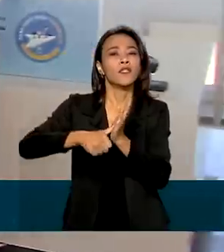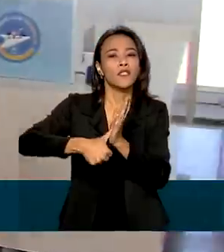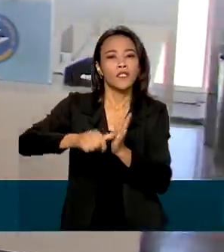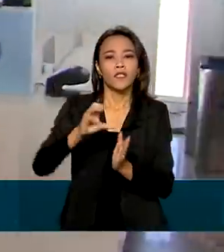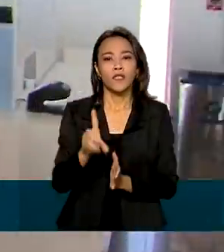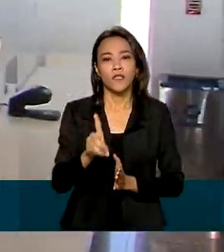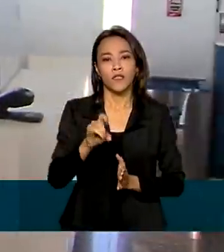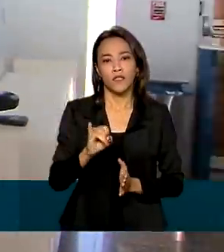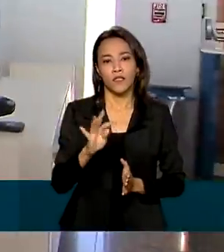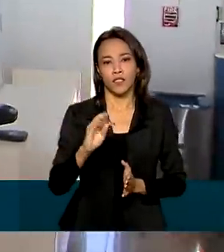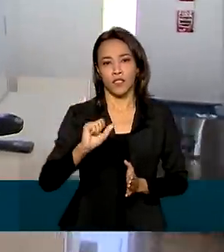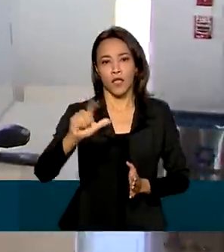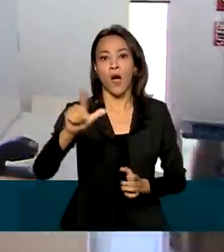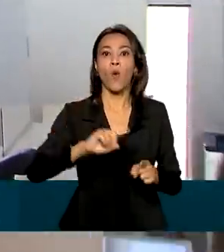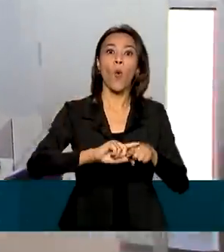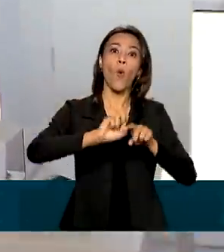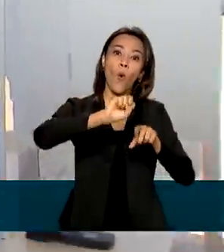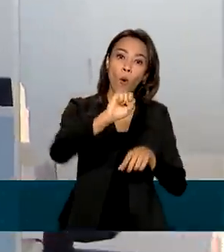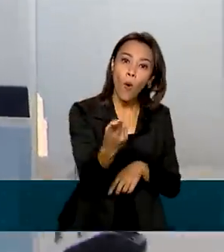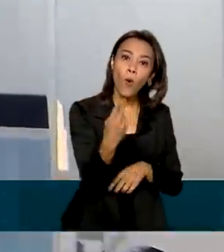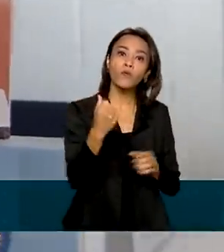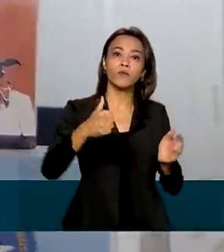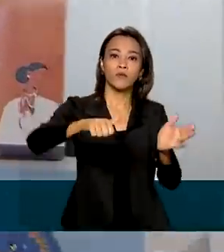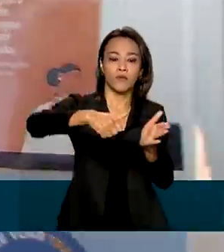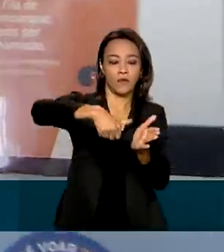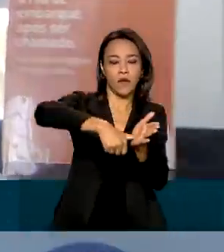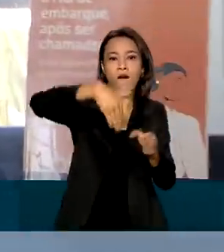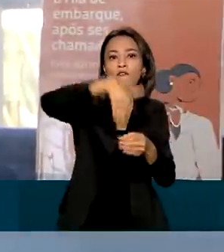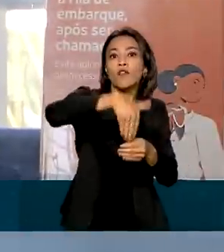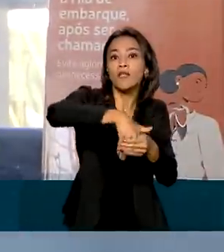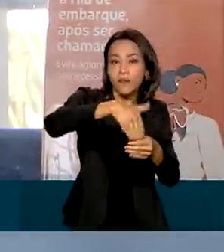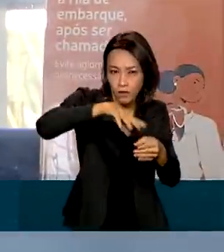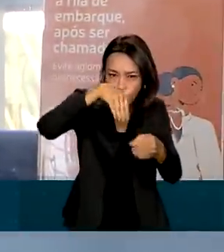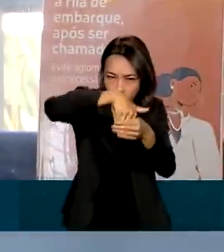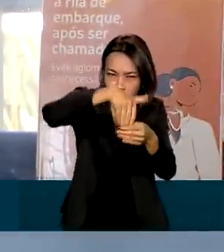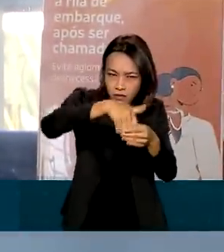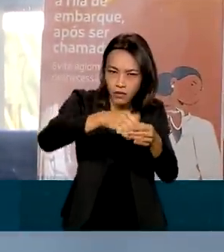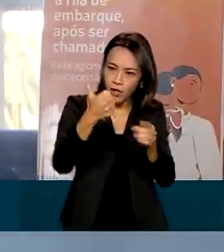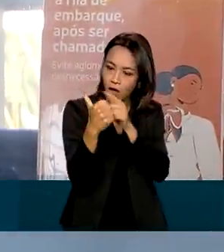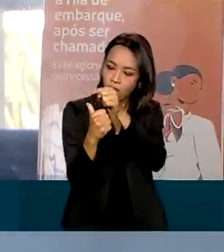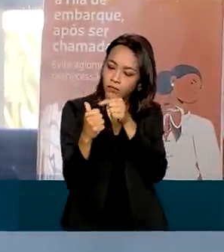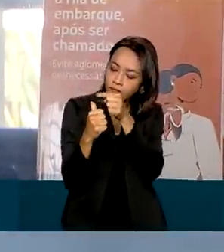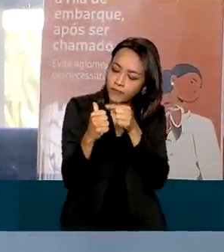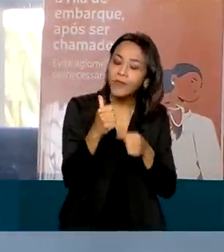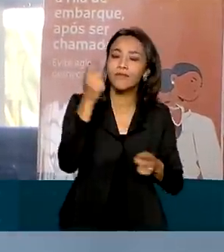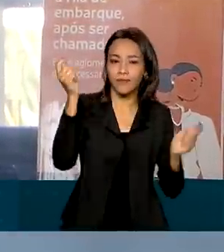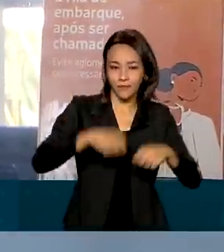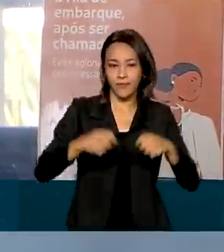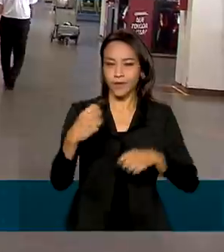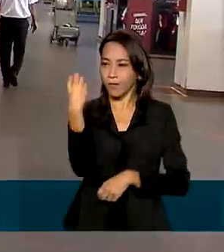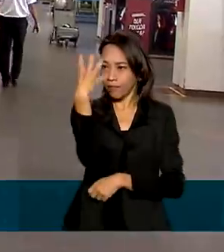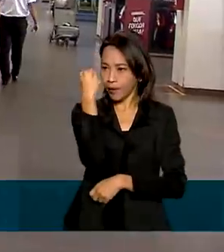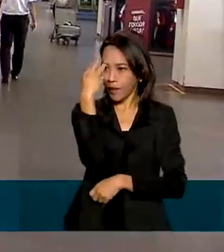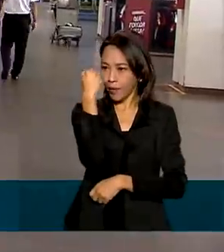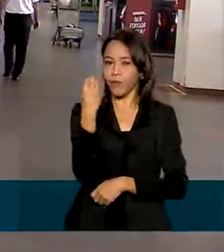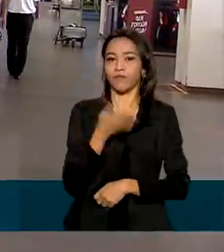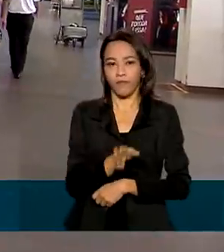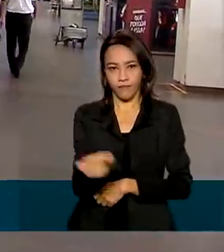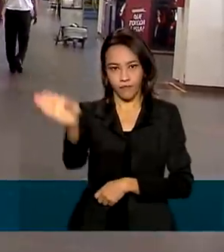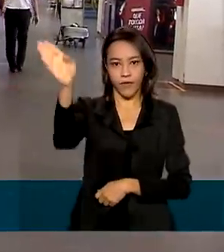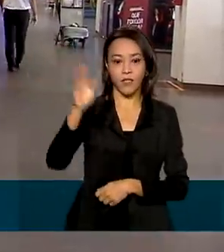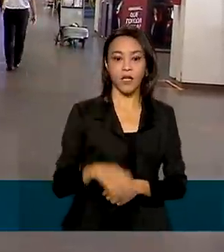título de eleitor, já pode embarcar dessa forma nos aeroportos onde a tecnologia está na fase de testes. O Aeroporto